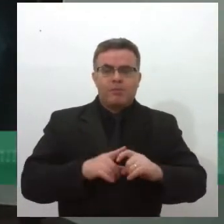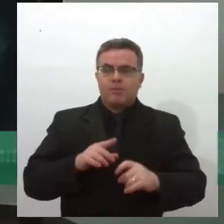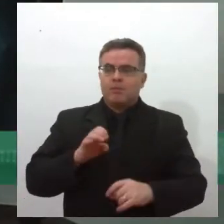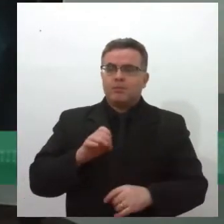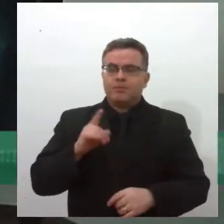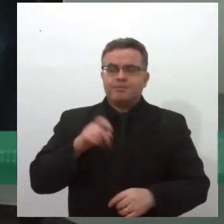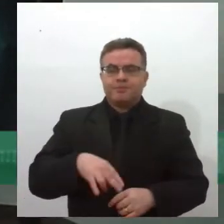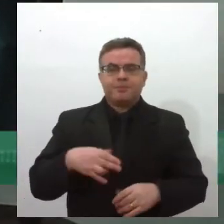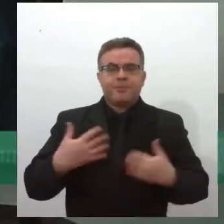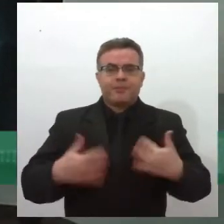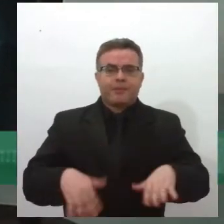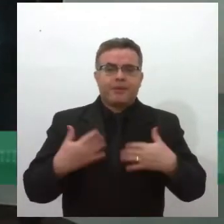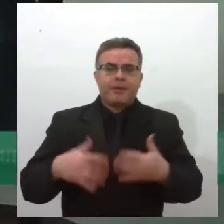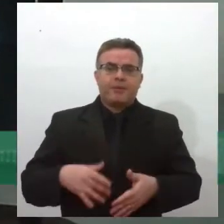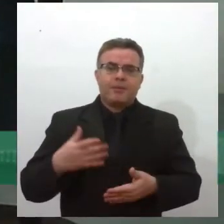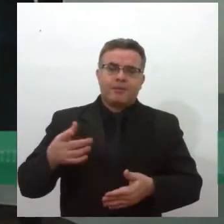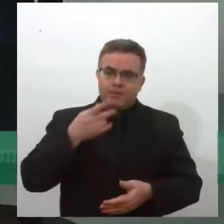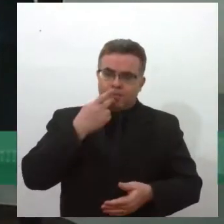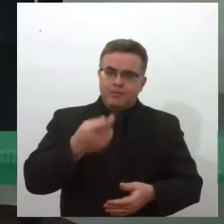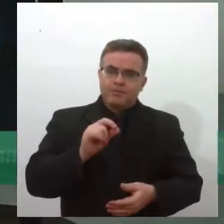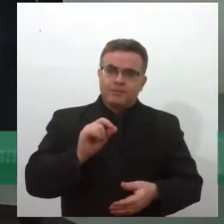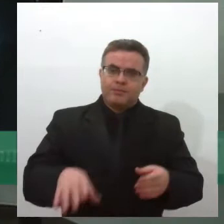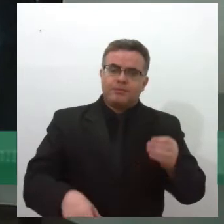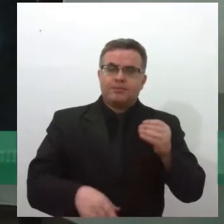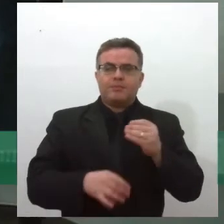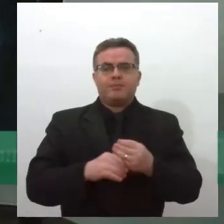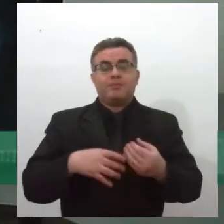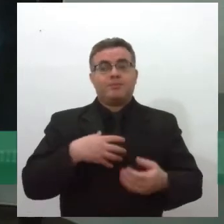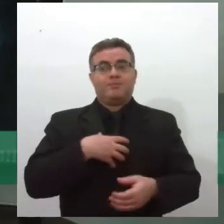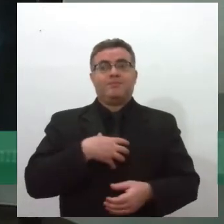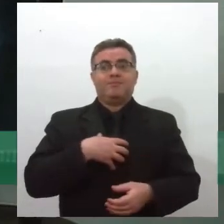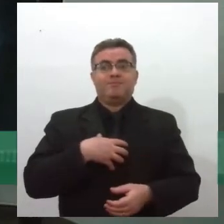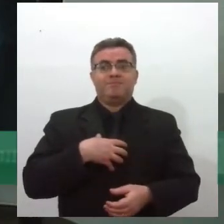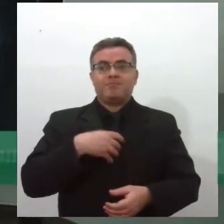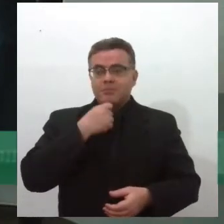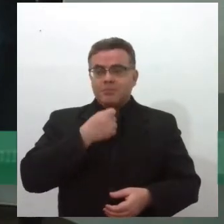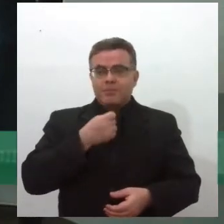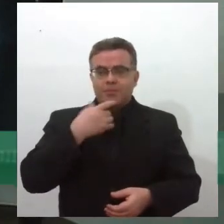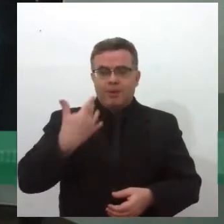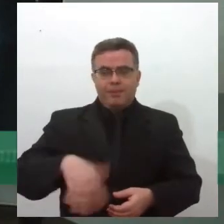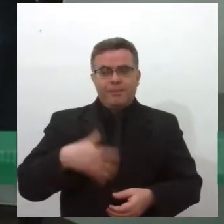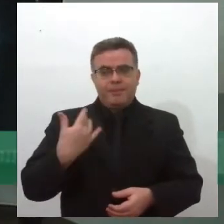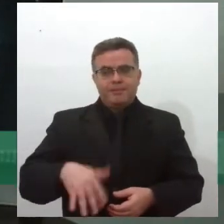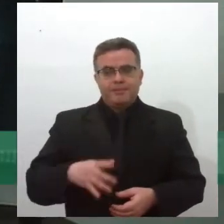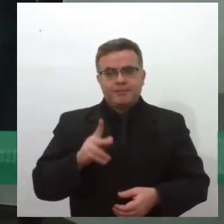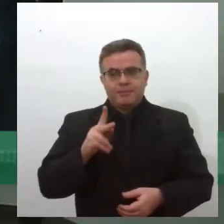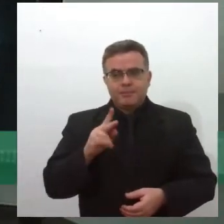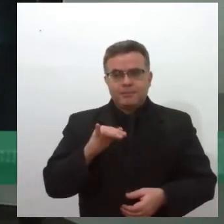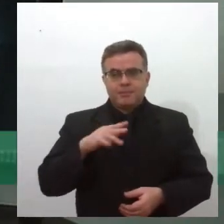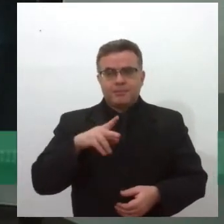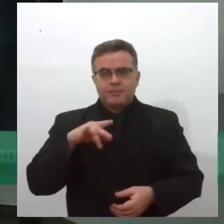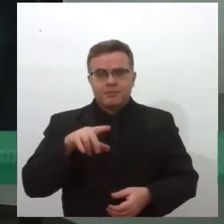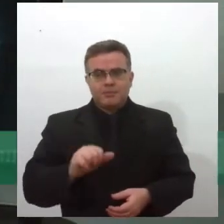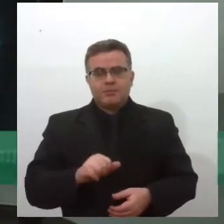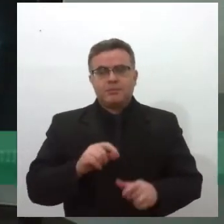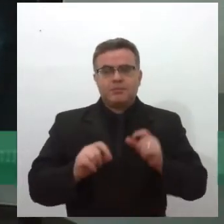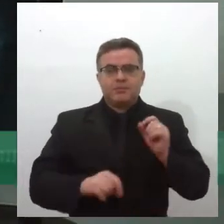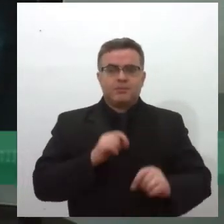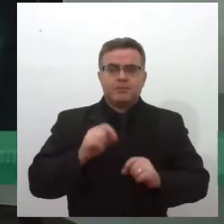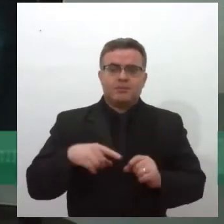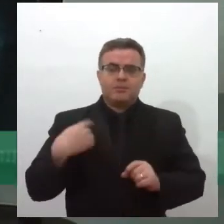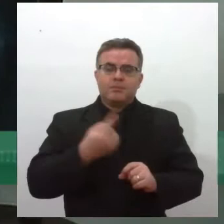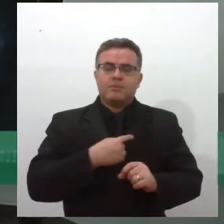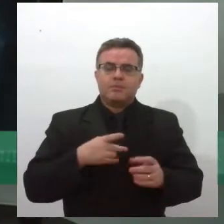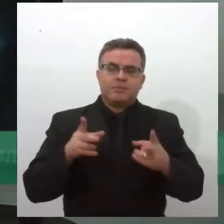É, eu acho que o depoimento da Priscila é bem emblemático, né? O depoimento da Priscila nos traz para a realidade, né? Porque sempre quando a gente